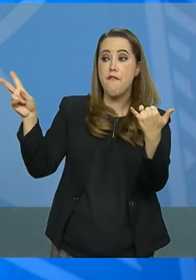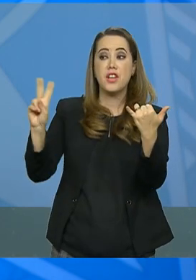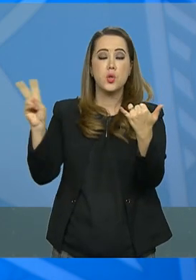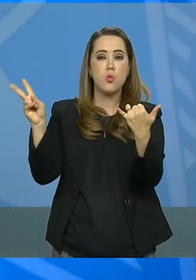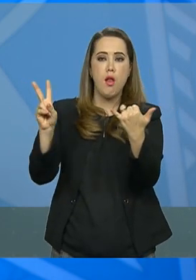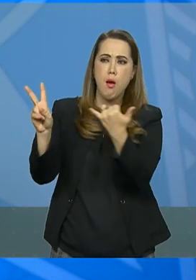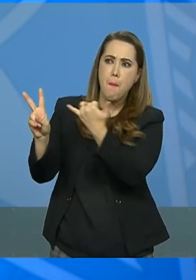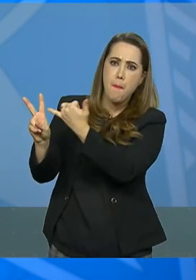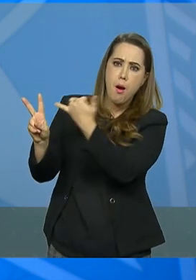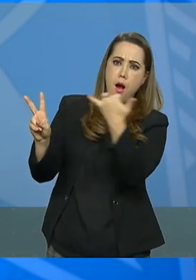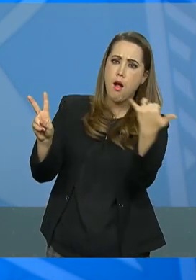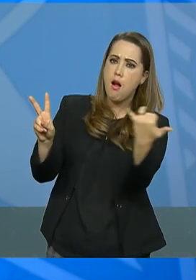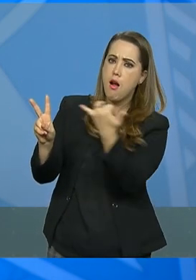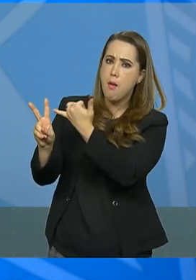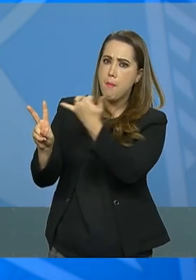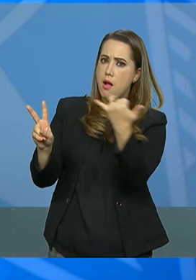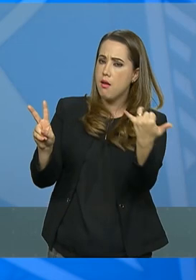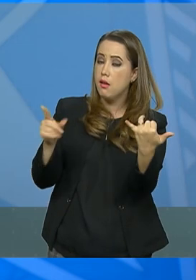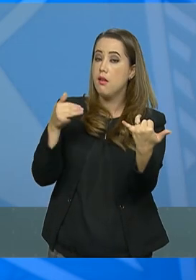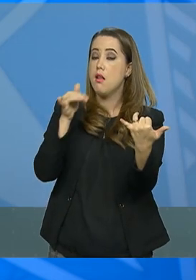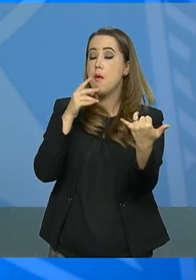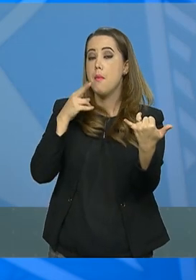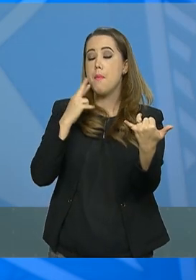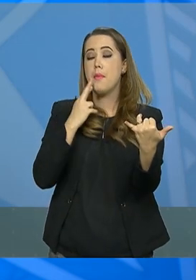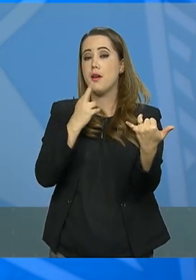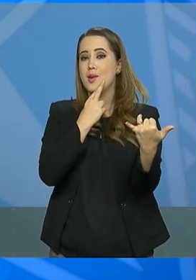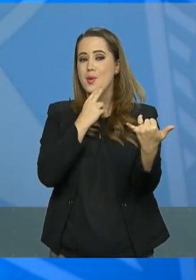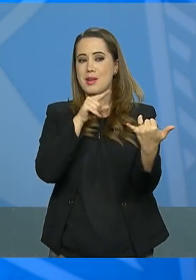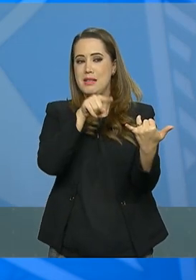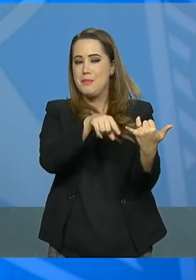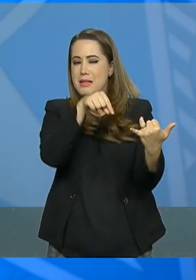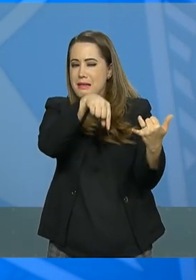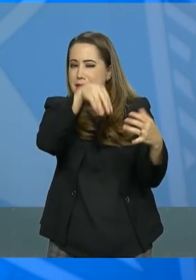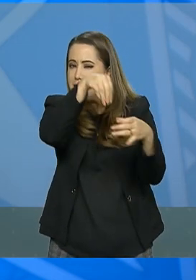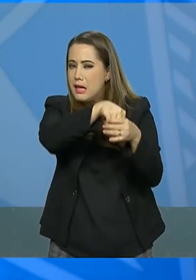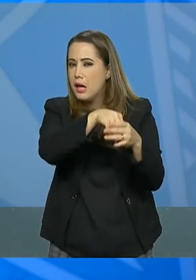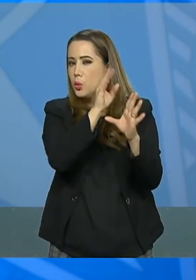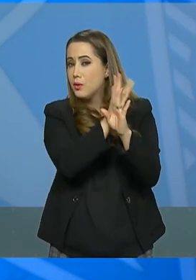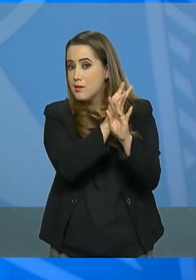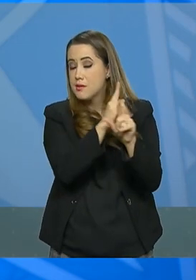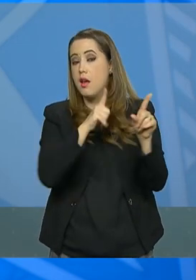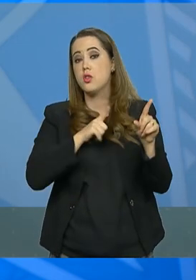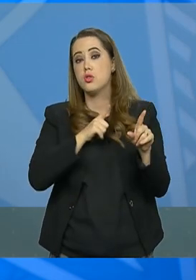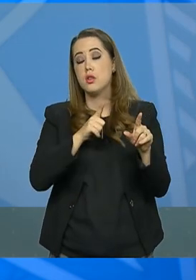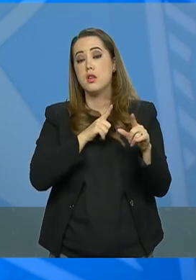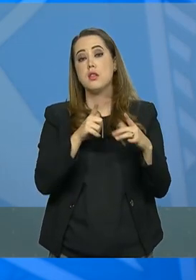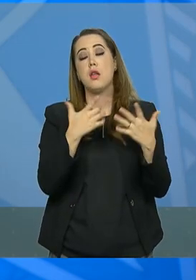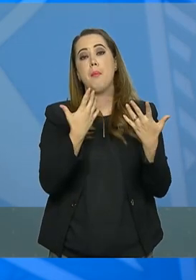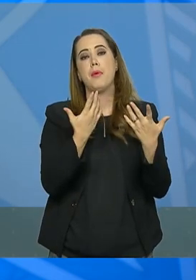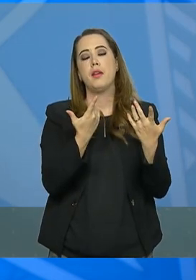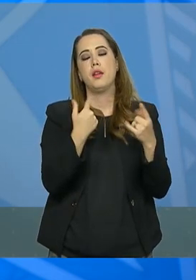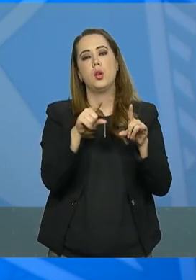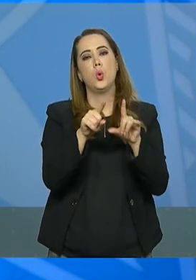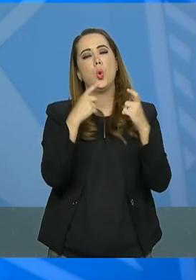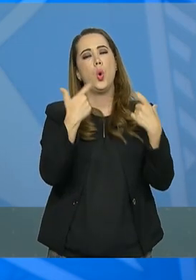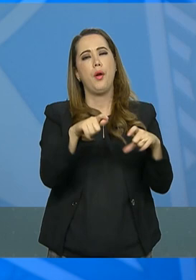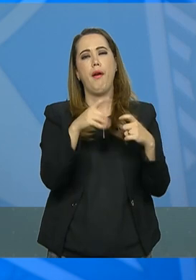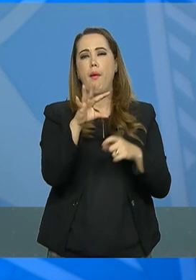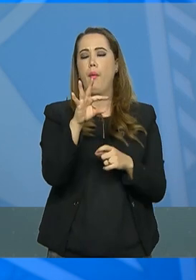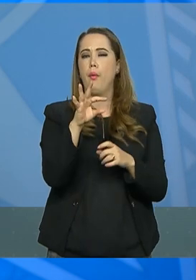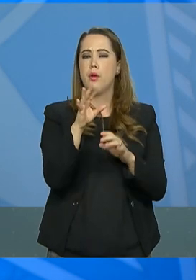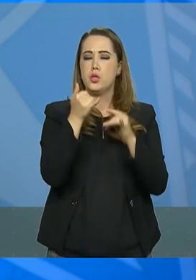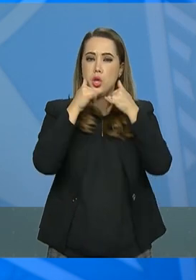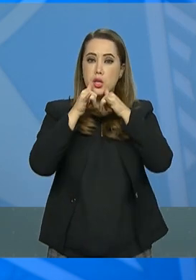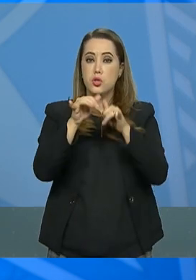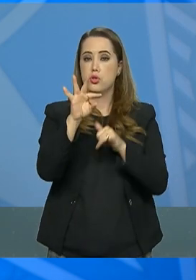com complementação de geração térmica local. Entretanto, desde 7 de março,